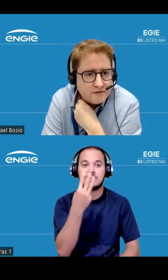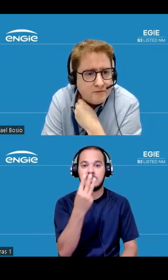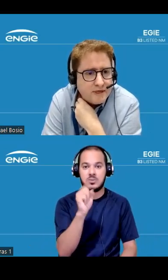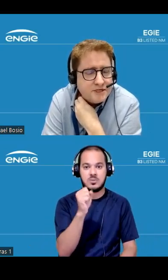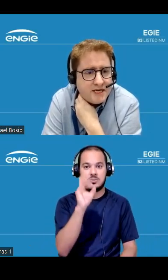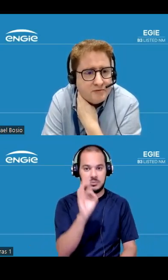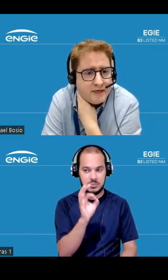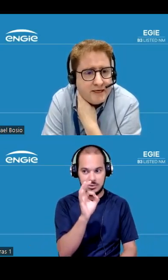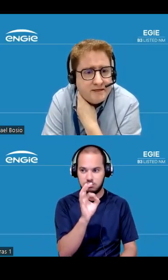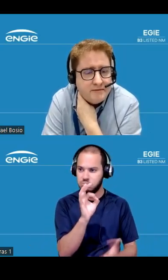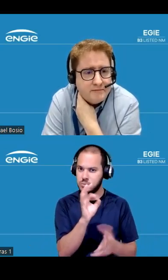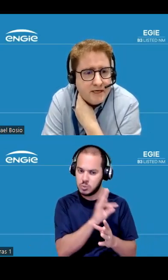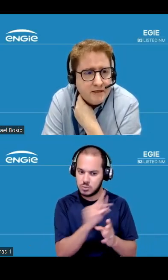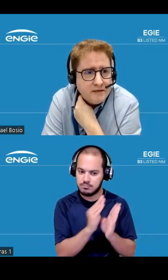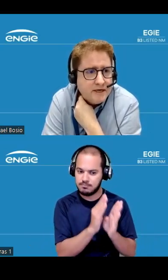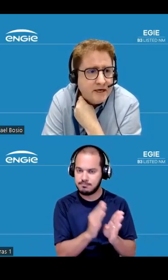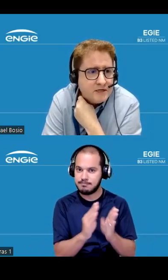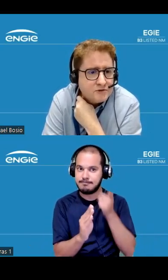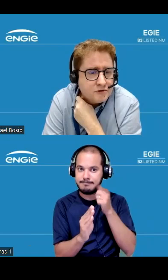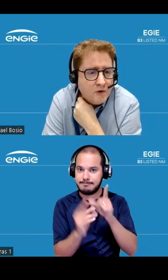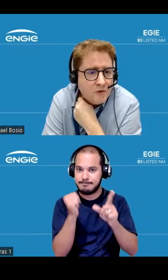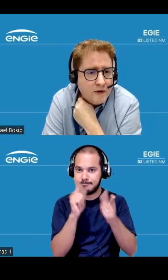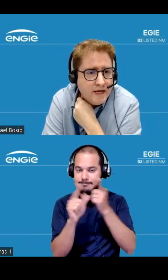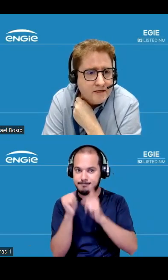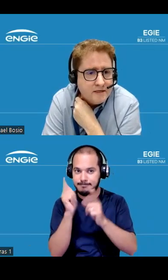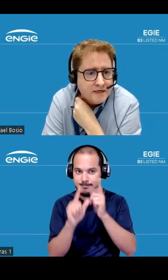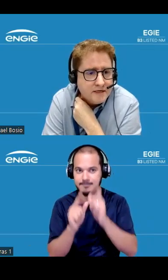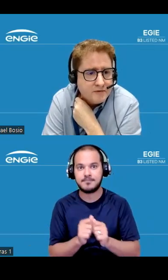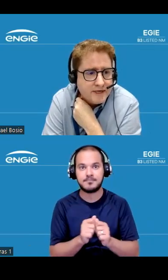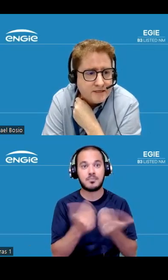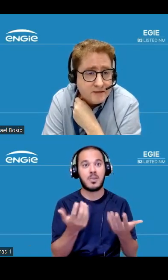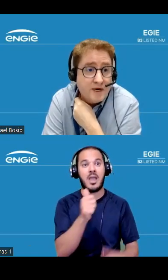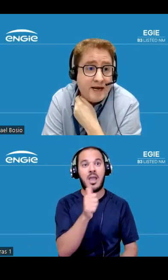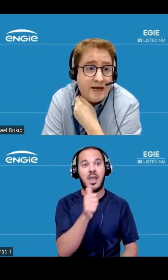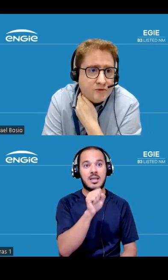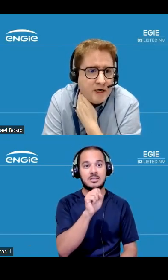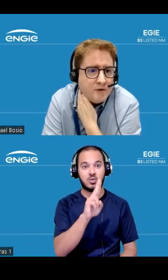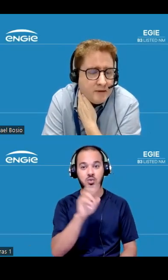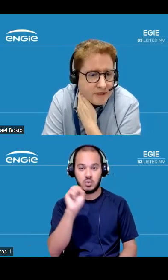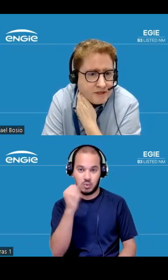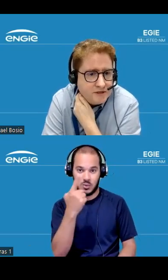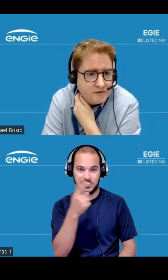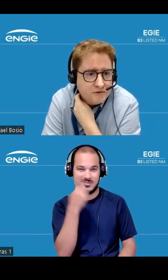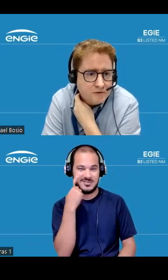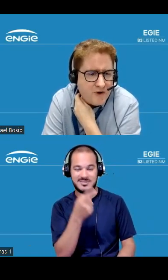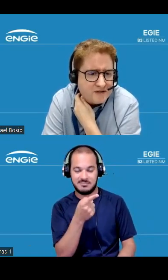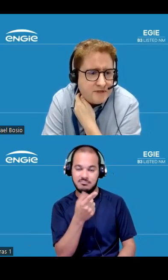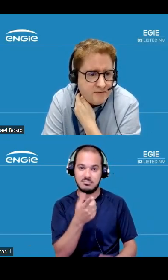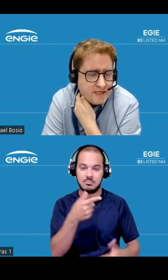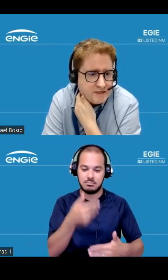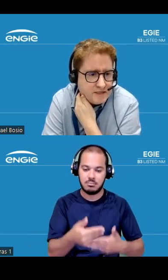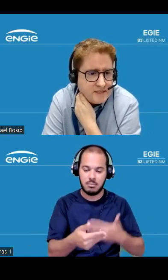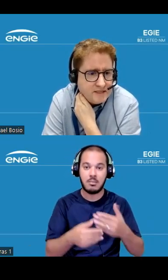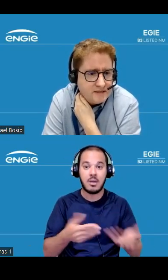tudo dentro do planejado para que também a Sussol entre em operação gradual a partir do quarto